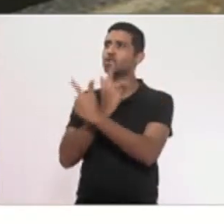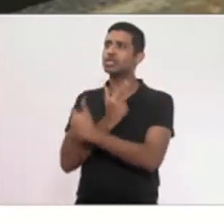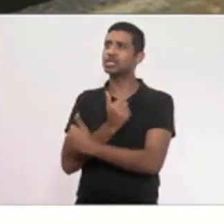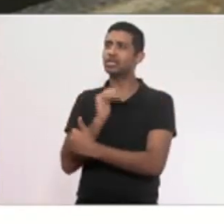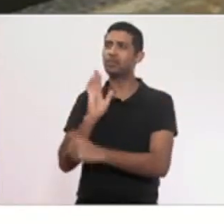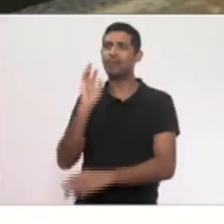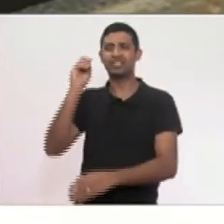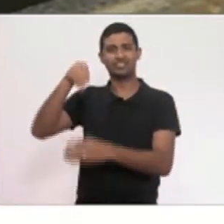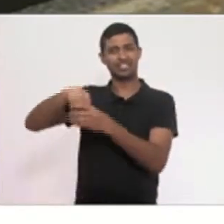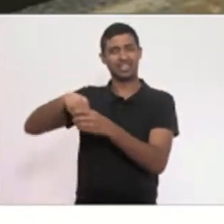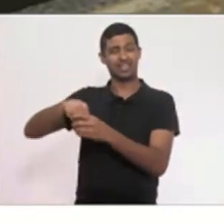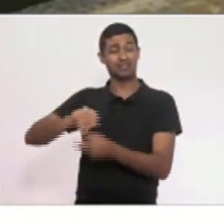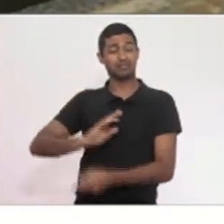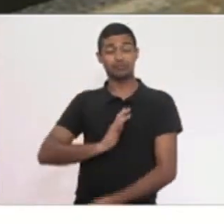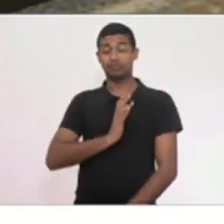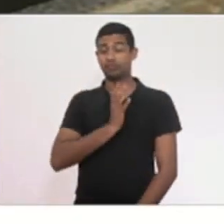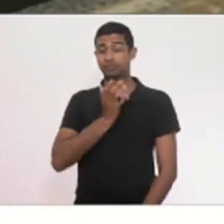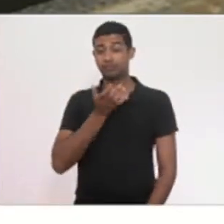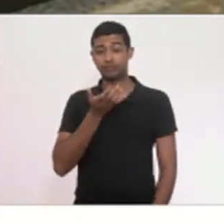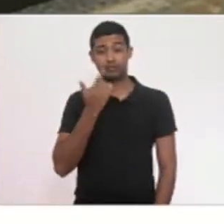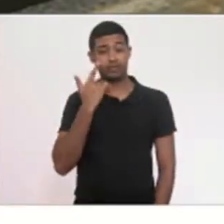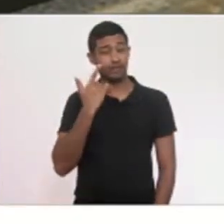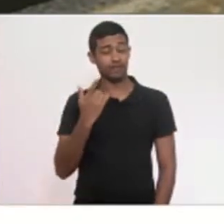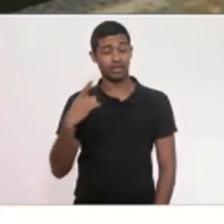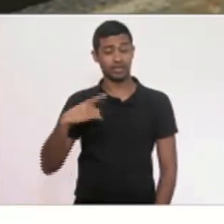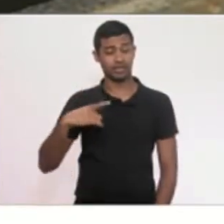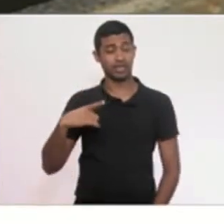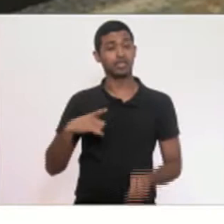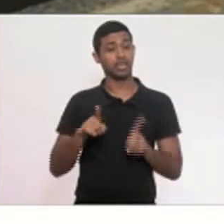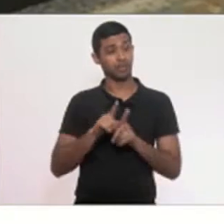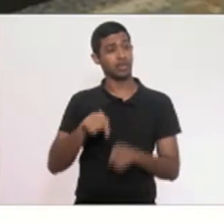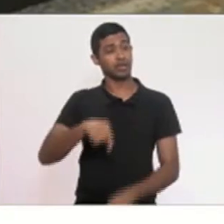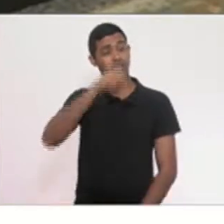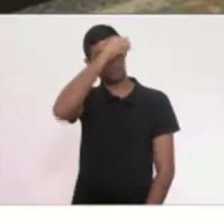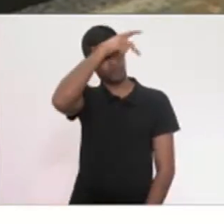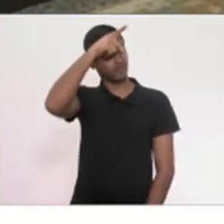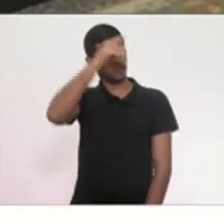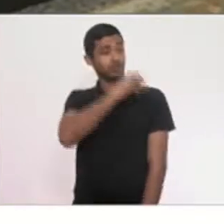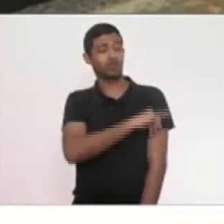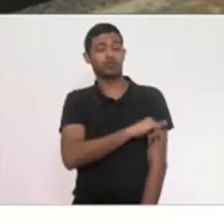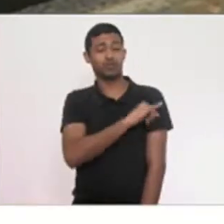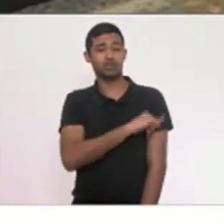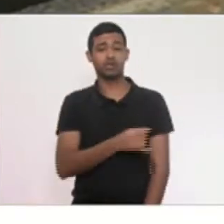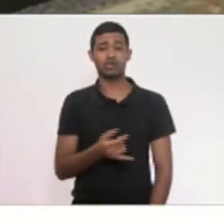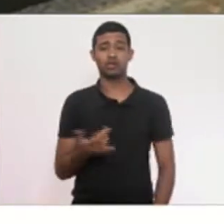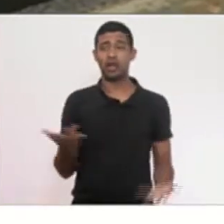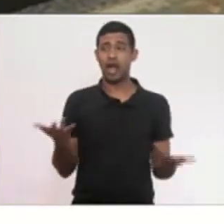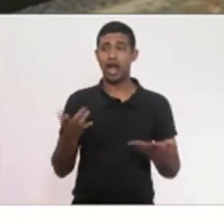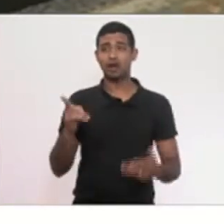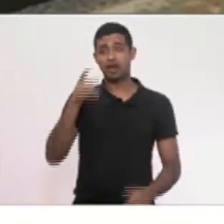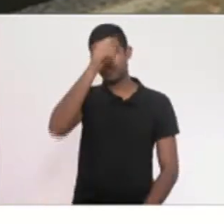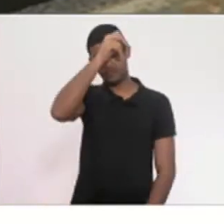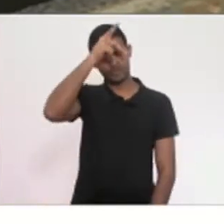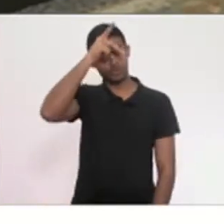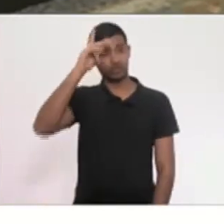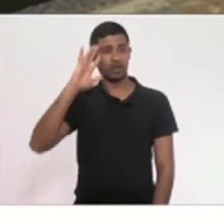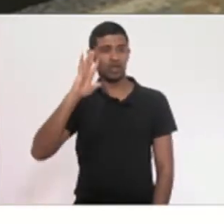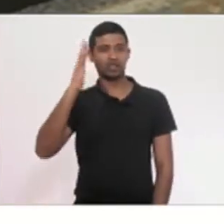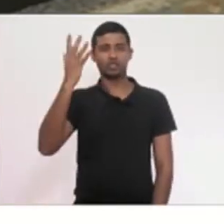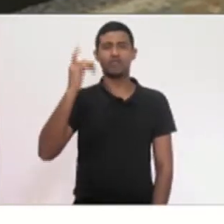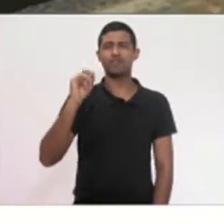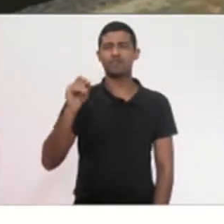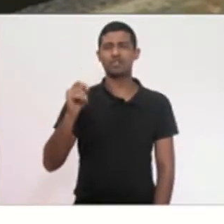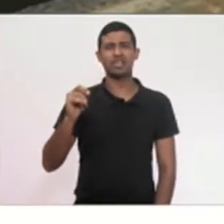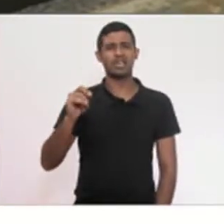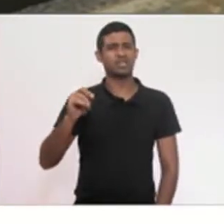dentro. E isso acontece também na prefeitura do Rio. A prefeitura do Rio, agora, resolveu gastar horrores com